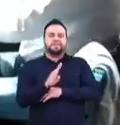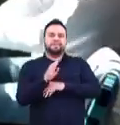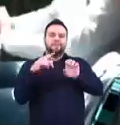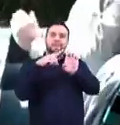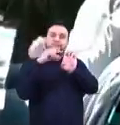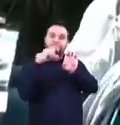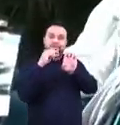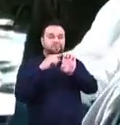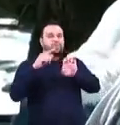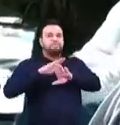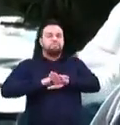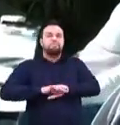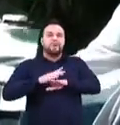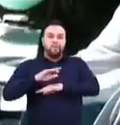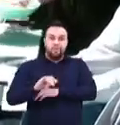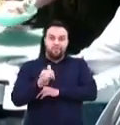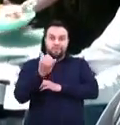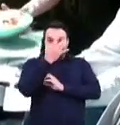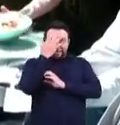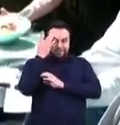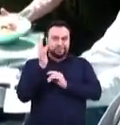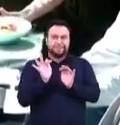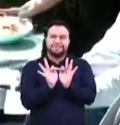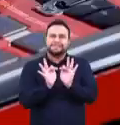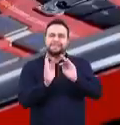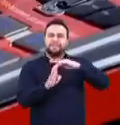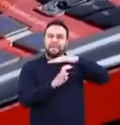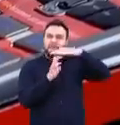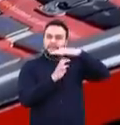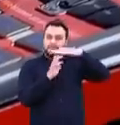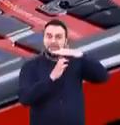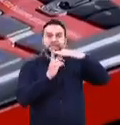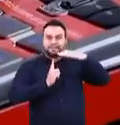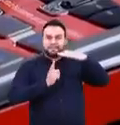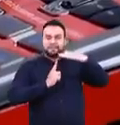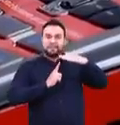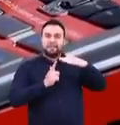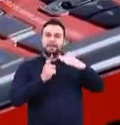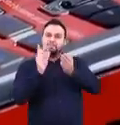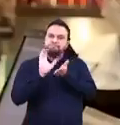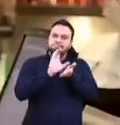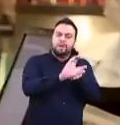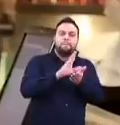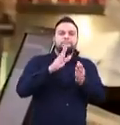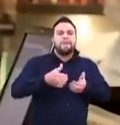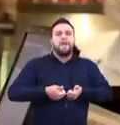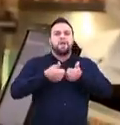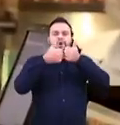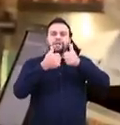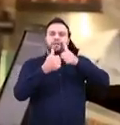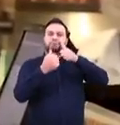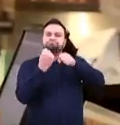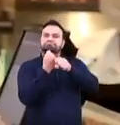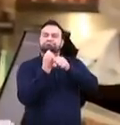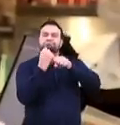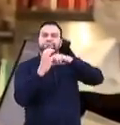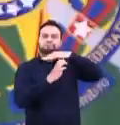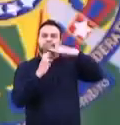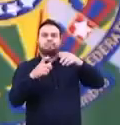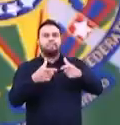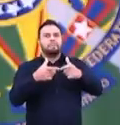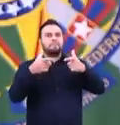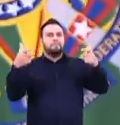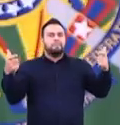mais uma oportunidade para os microempreendedores investirem em ampliação e melhorias de seus negócios.